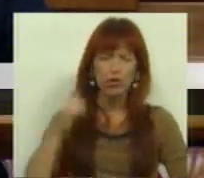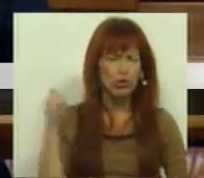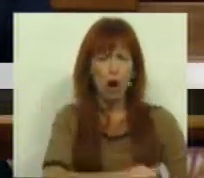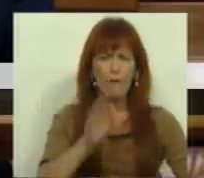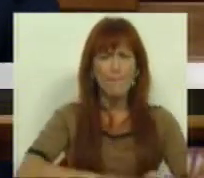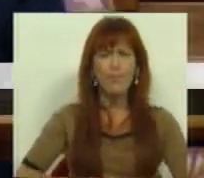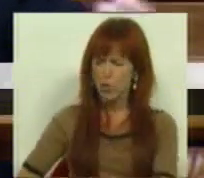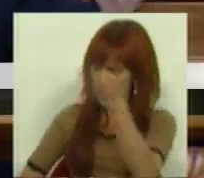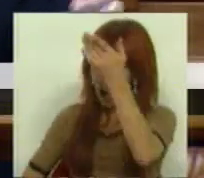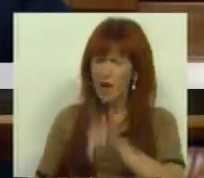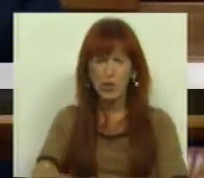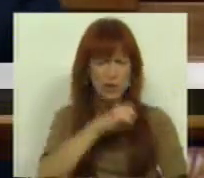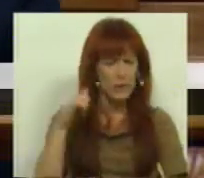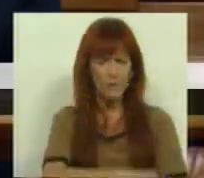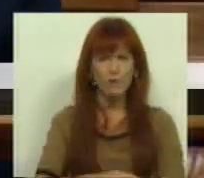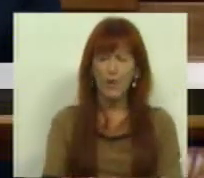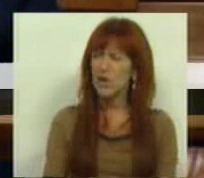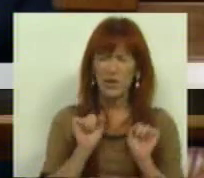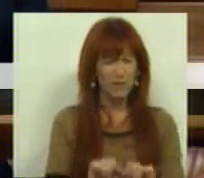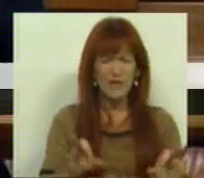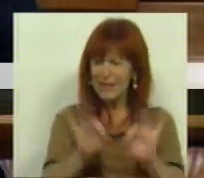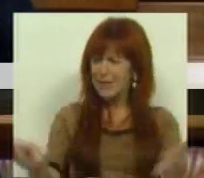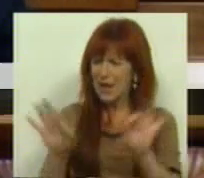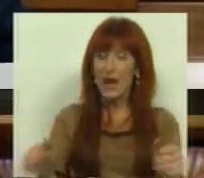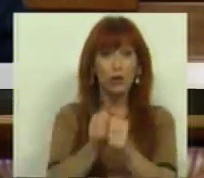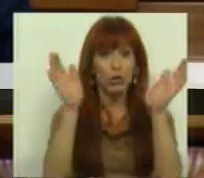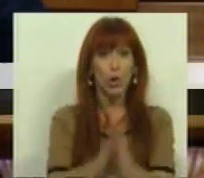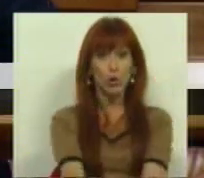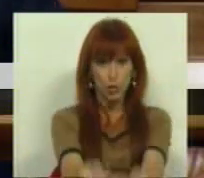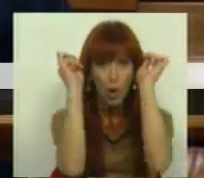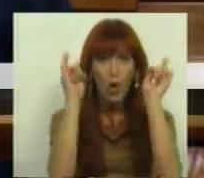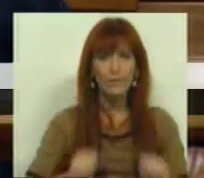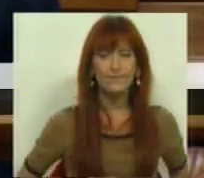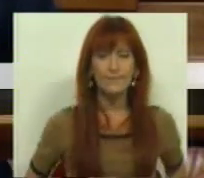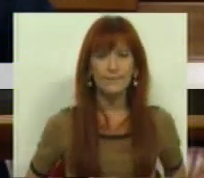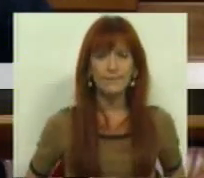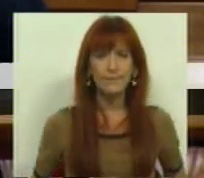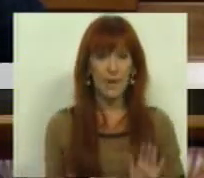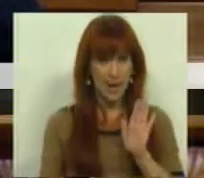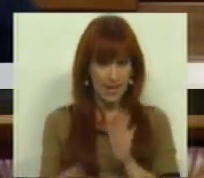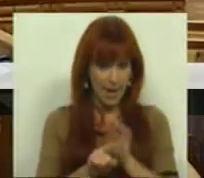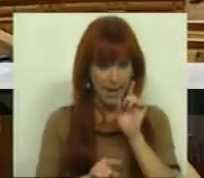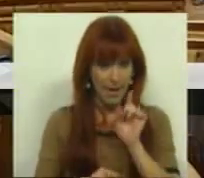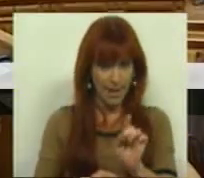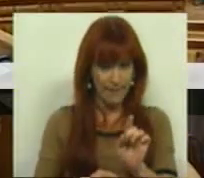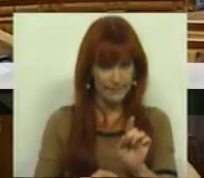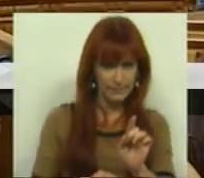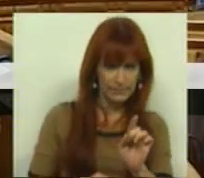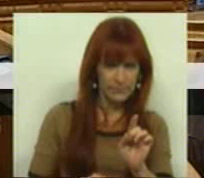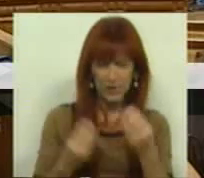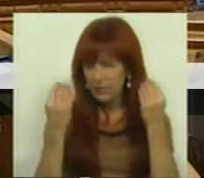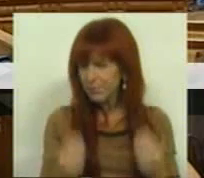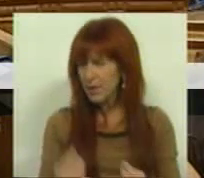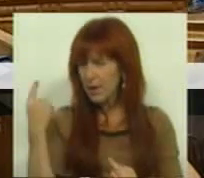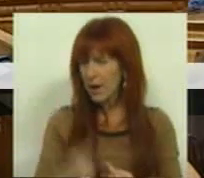com sacrifícios, sacrifícios que não são iguais para todos. Esta lei é